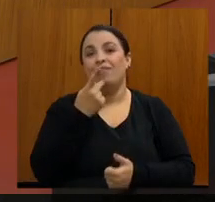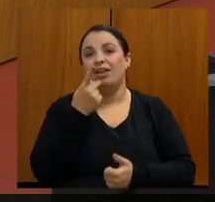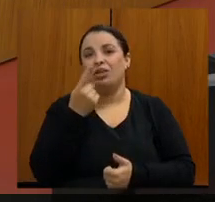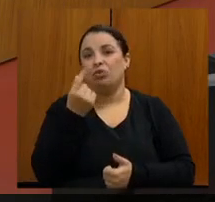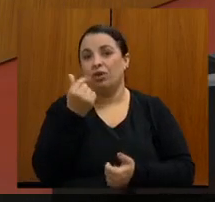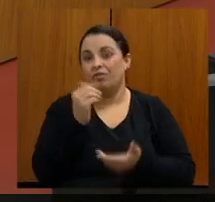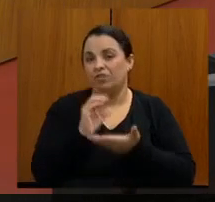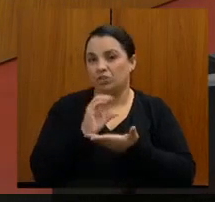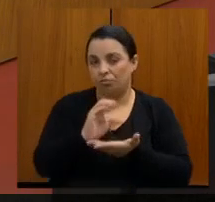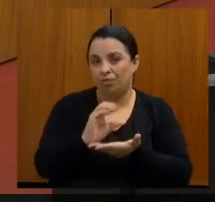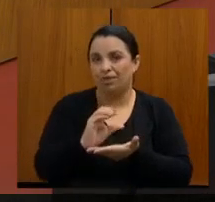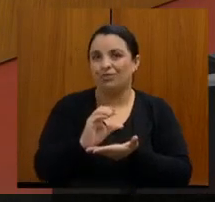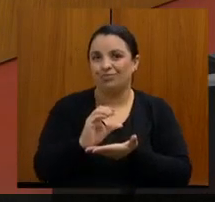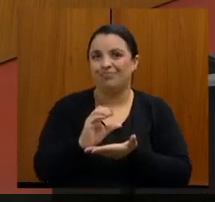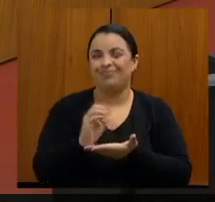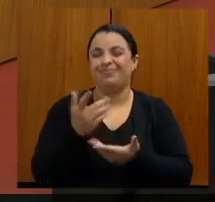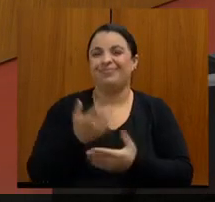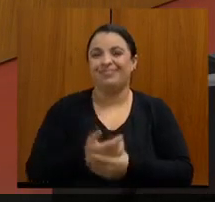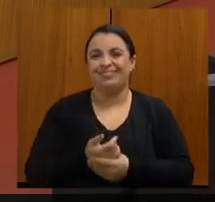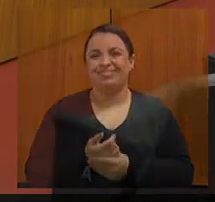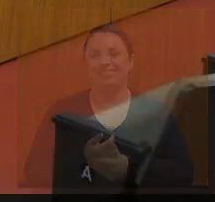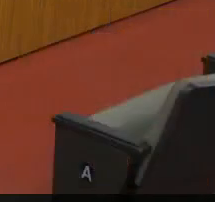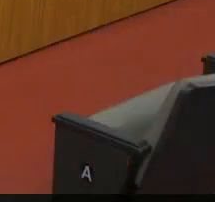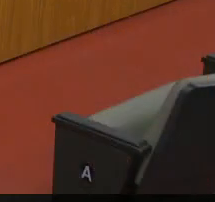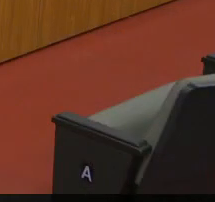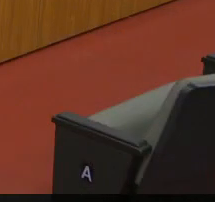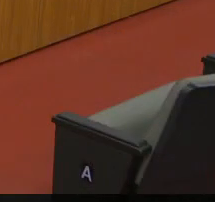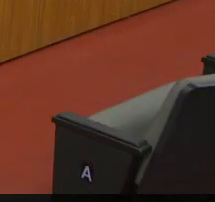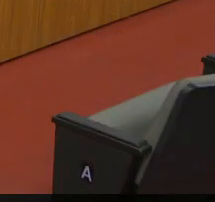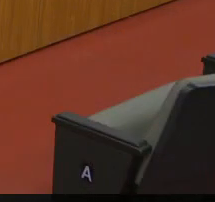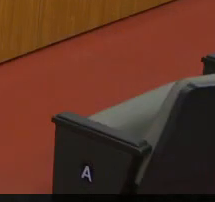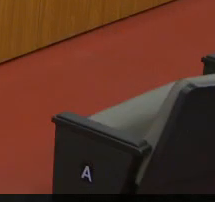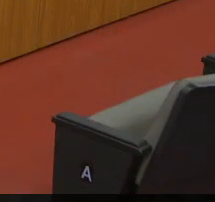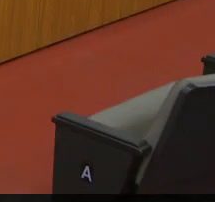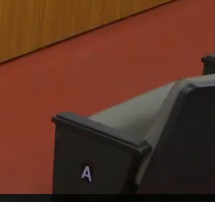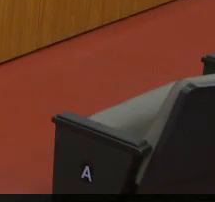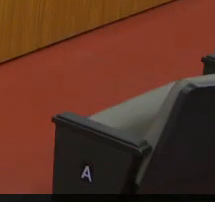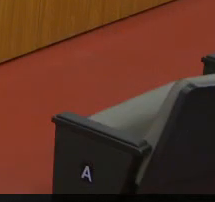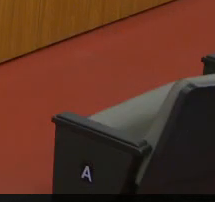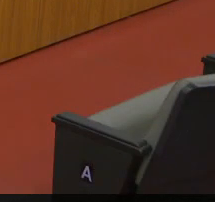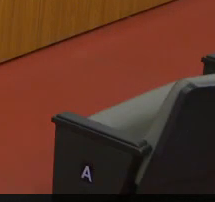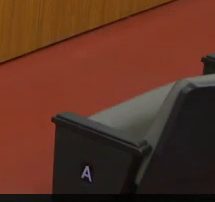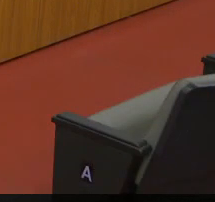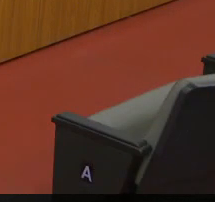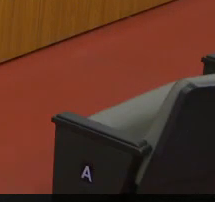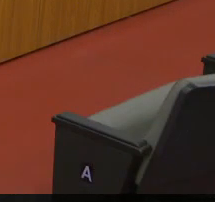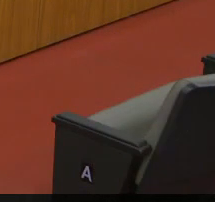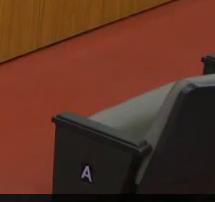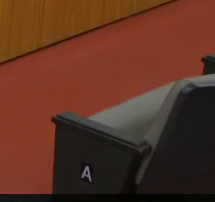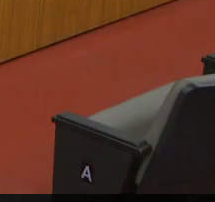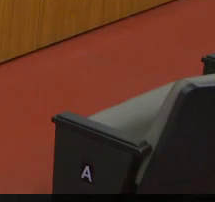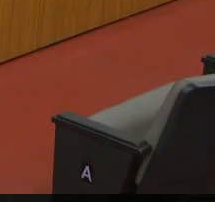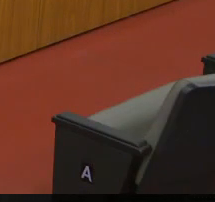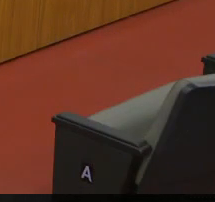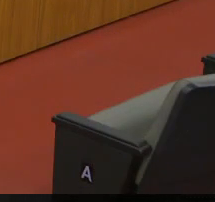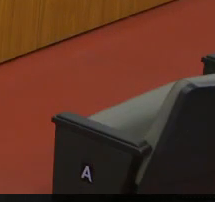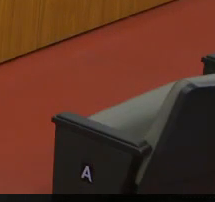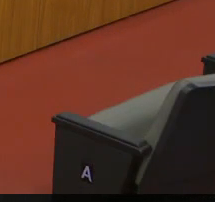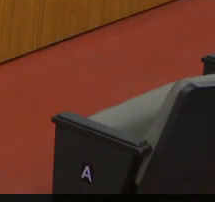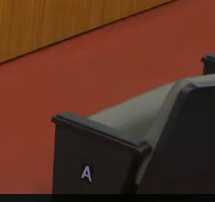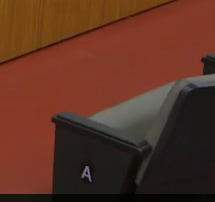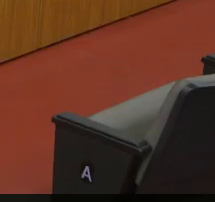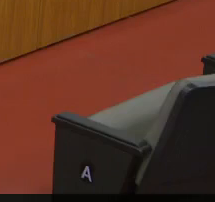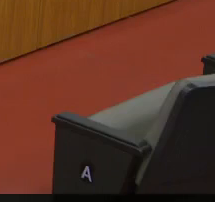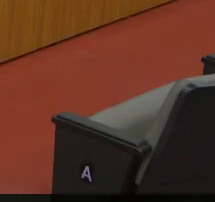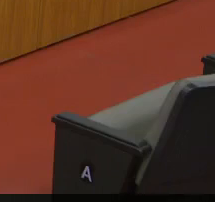Gabriel, investimento, já consertei. Mas, e também, doutora Ana, eu fico muito feliz porque